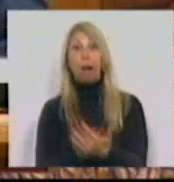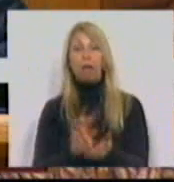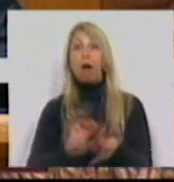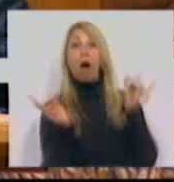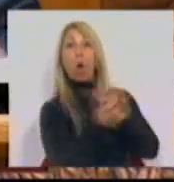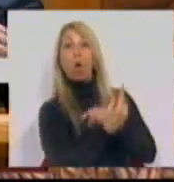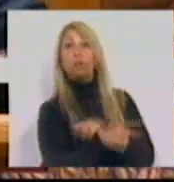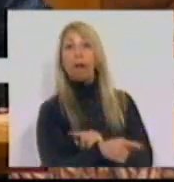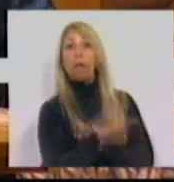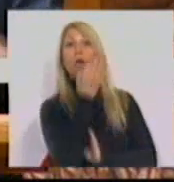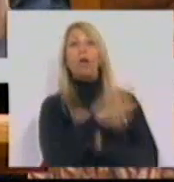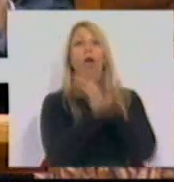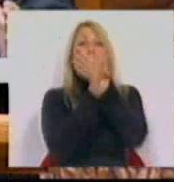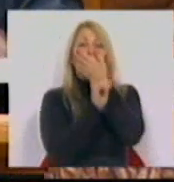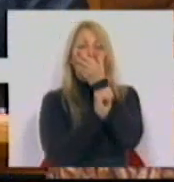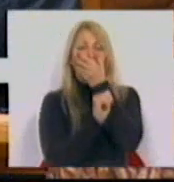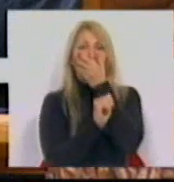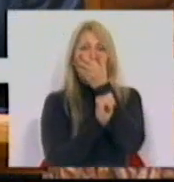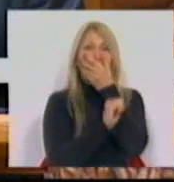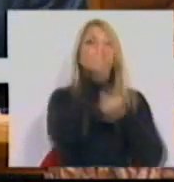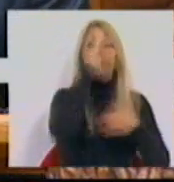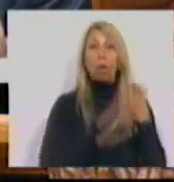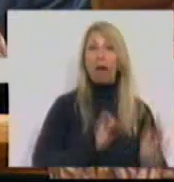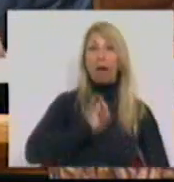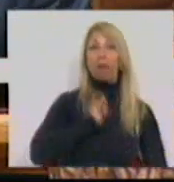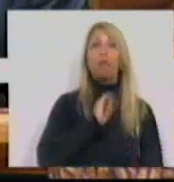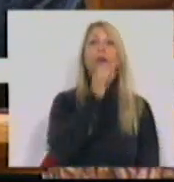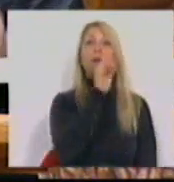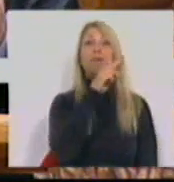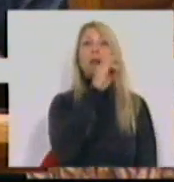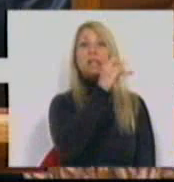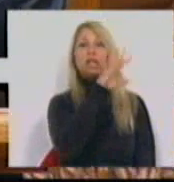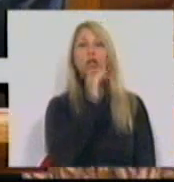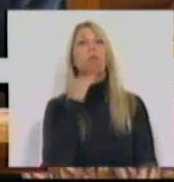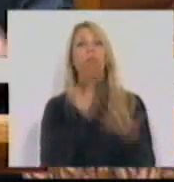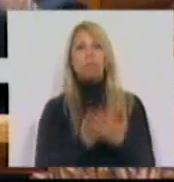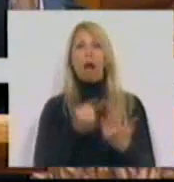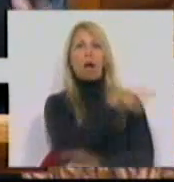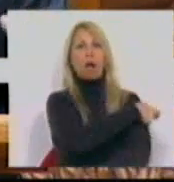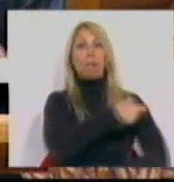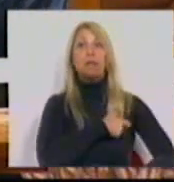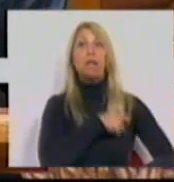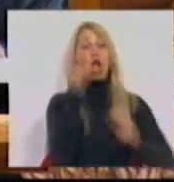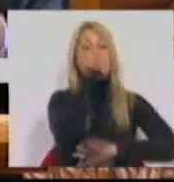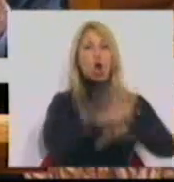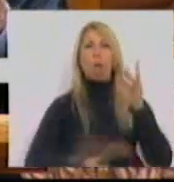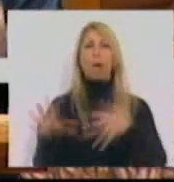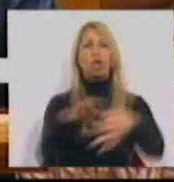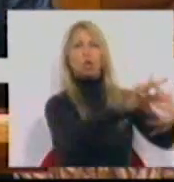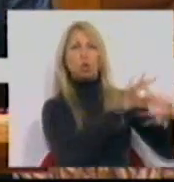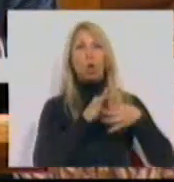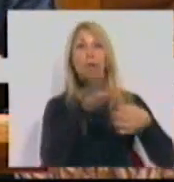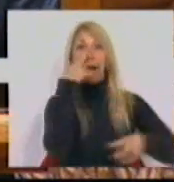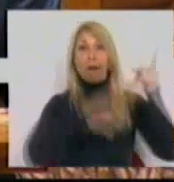ao contrário, o Partido Socialista, com o meu camarada Francisco Assis, representará uma Europa solidária entre os povos e os